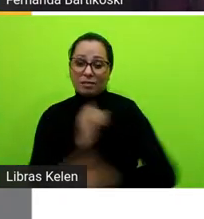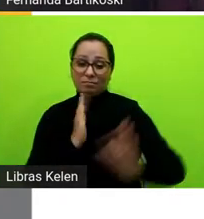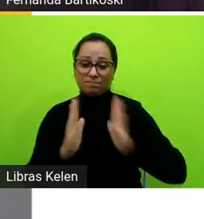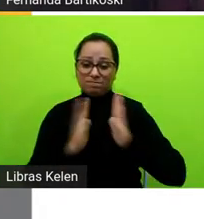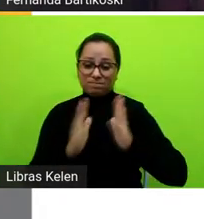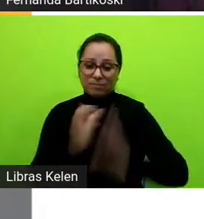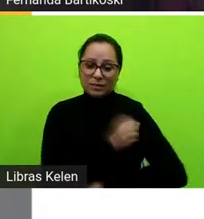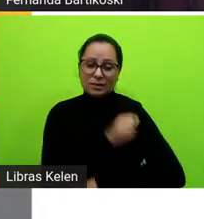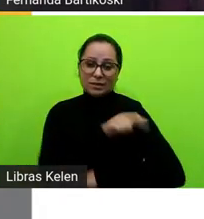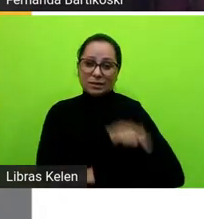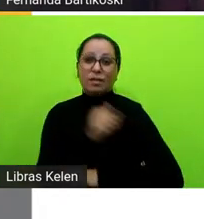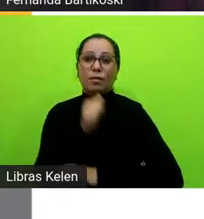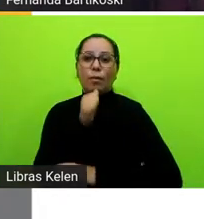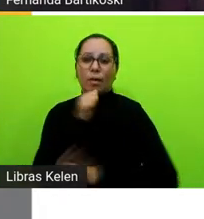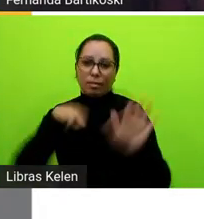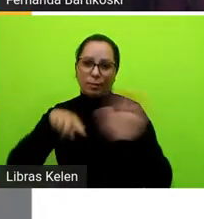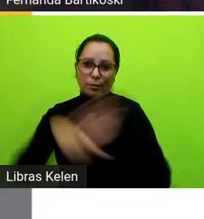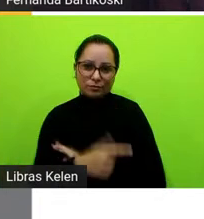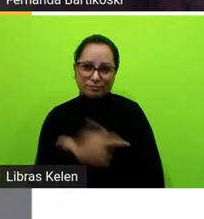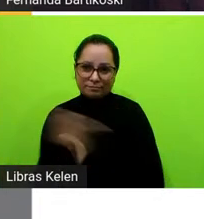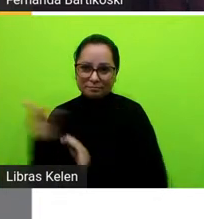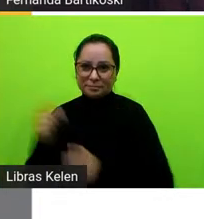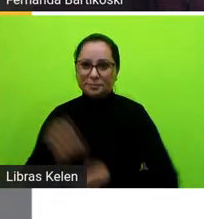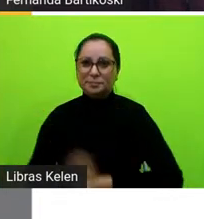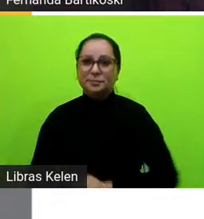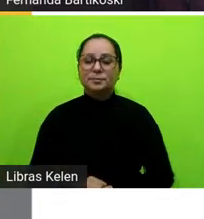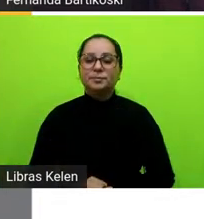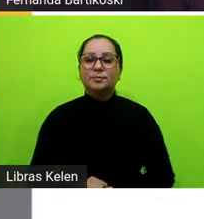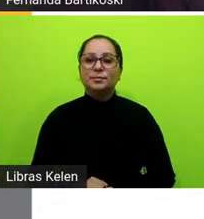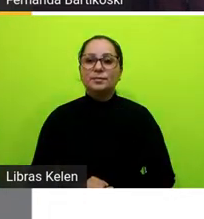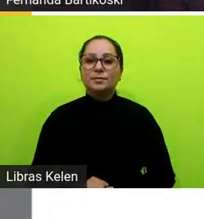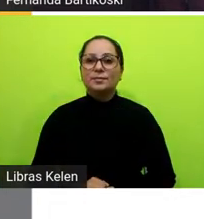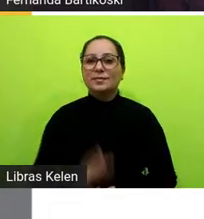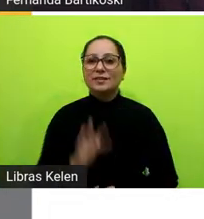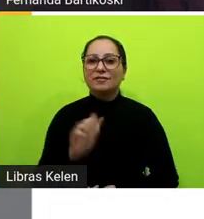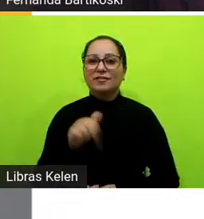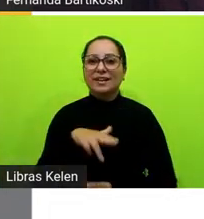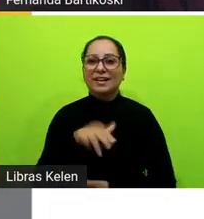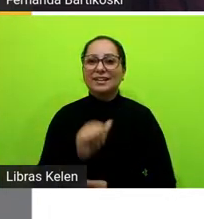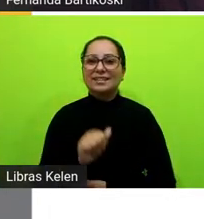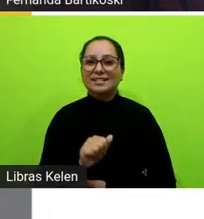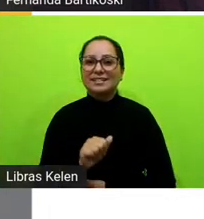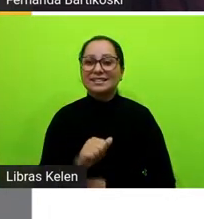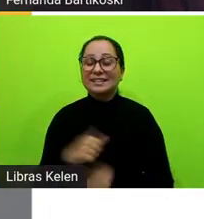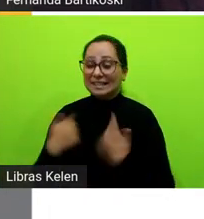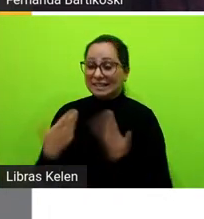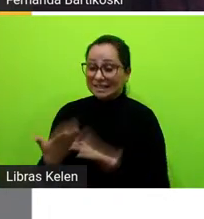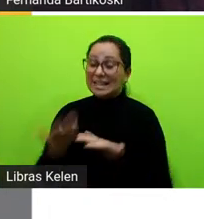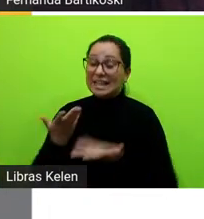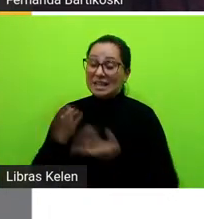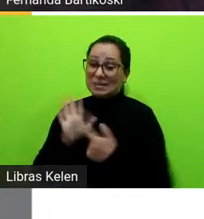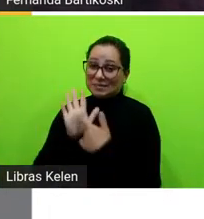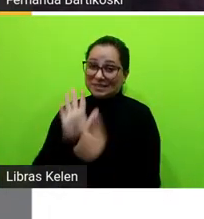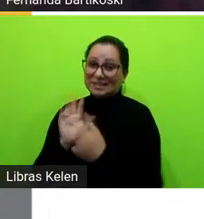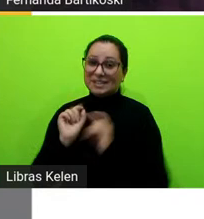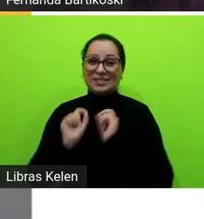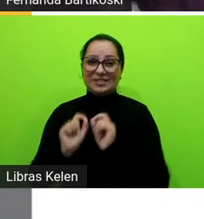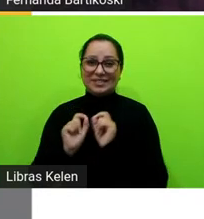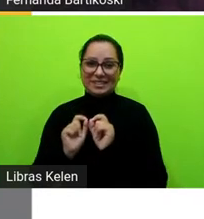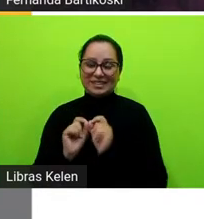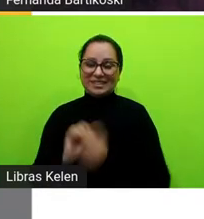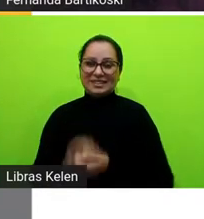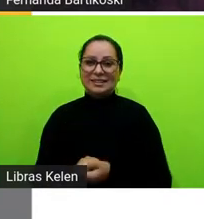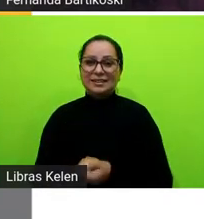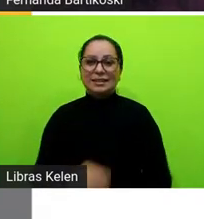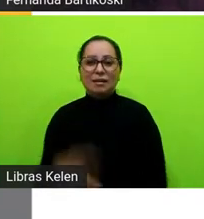ainda podem aprofundar Fernanda eu ia destacar Anderson que pensar um